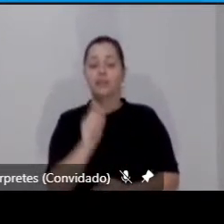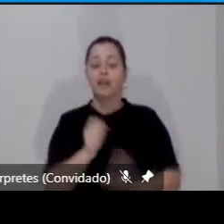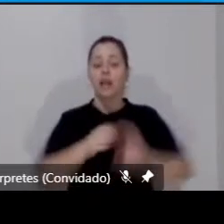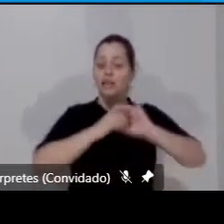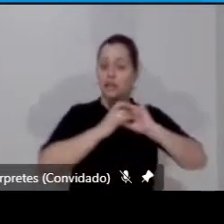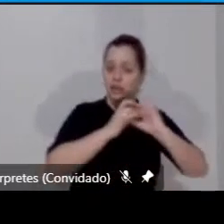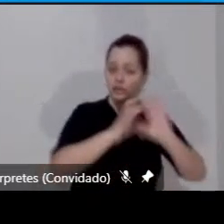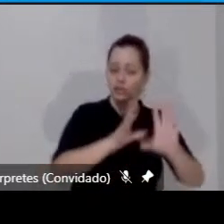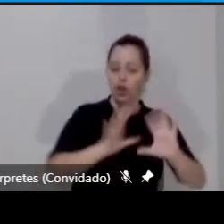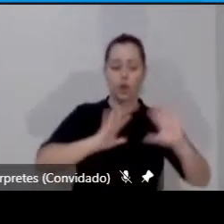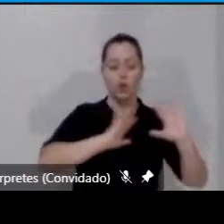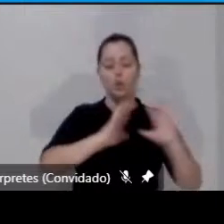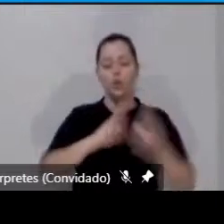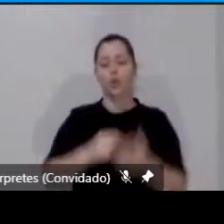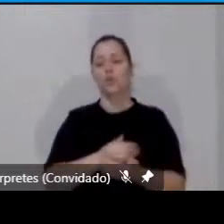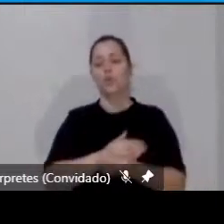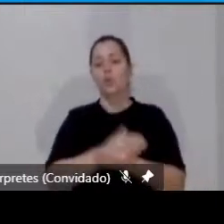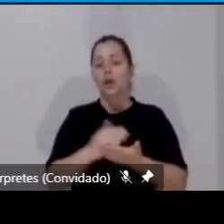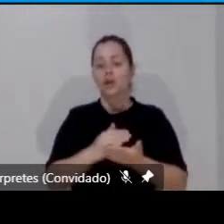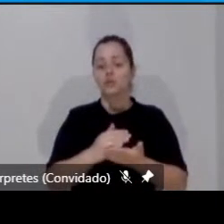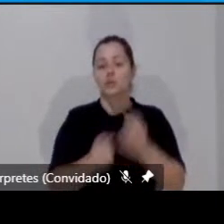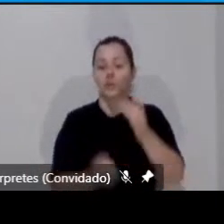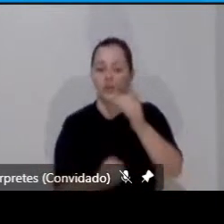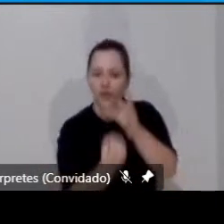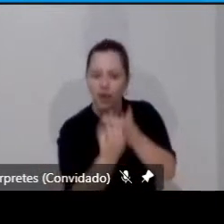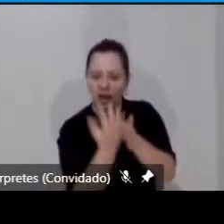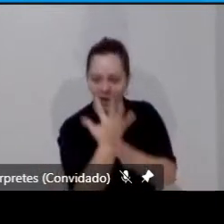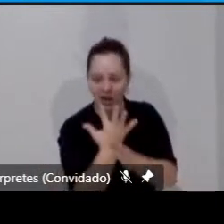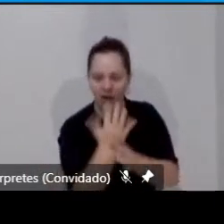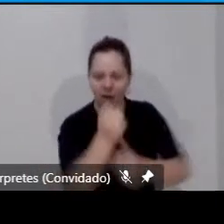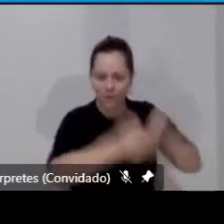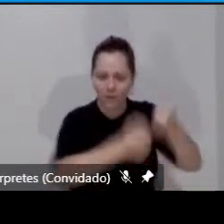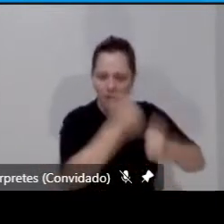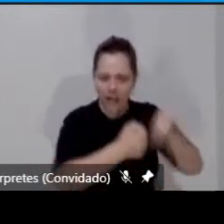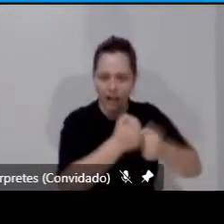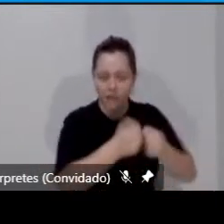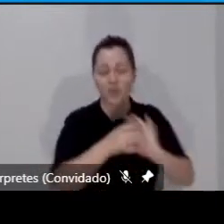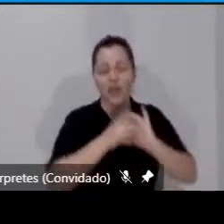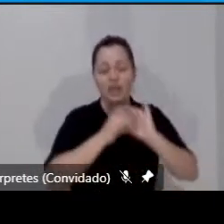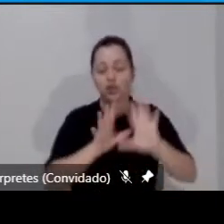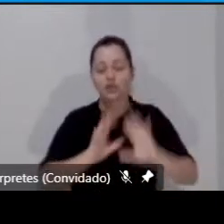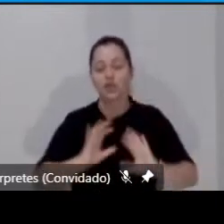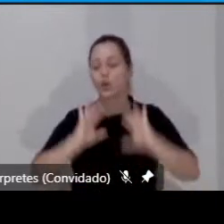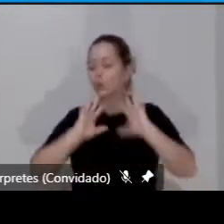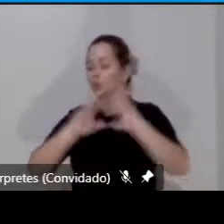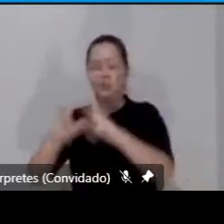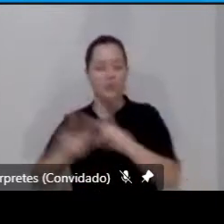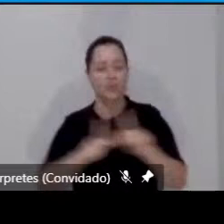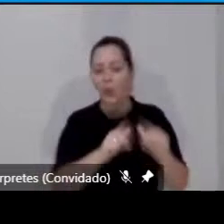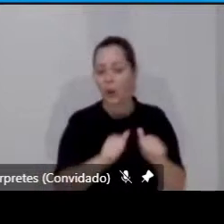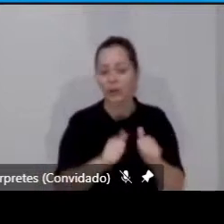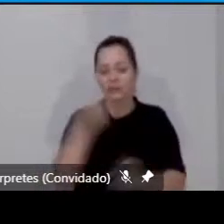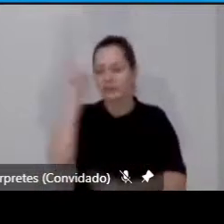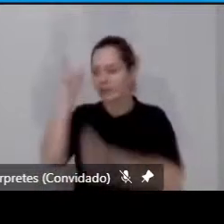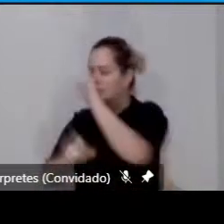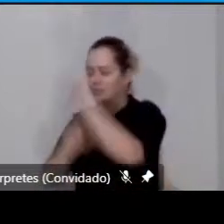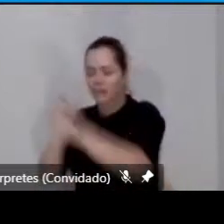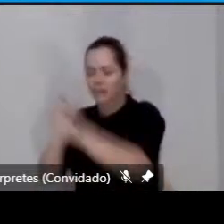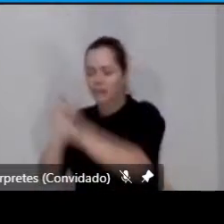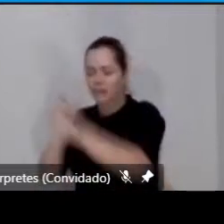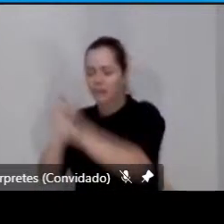uma mobilidade excepcional. Não